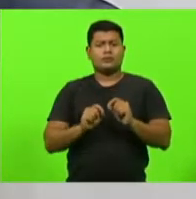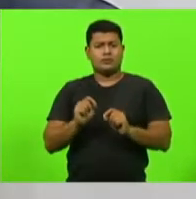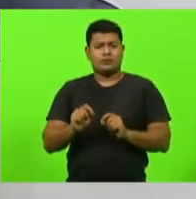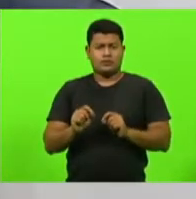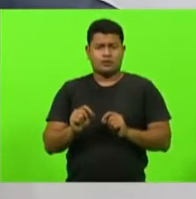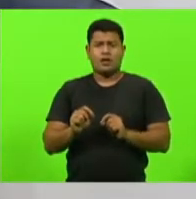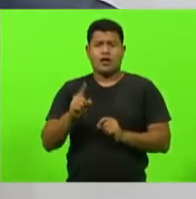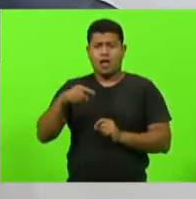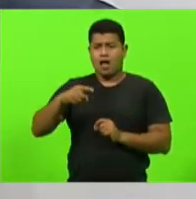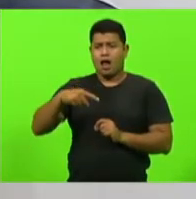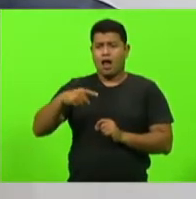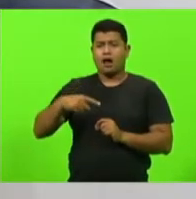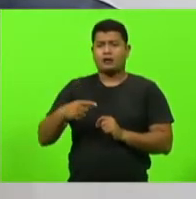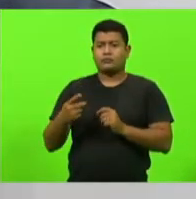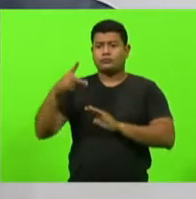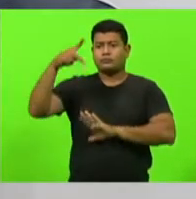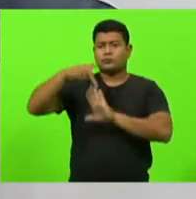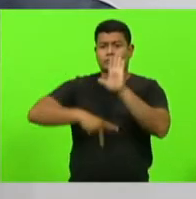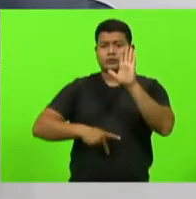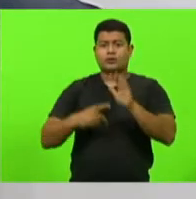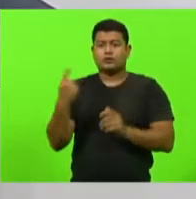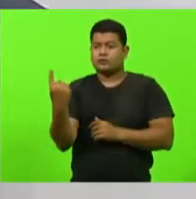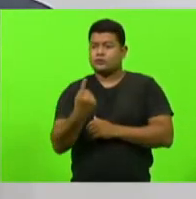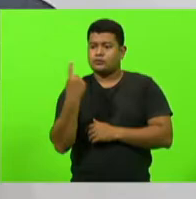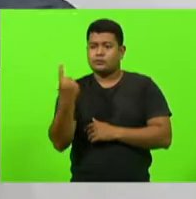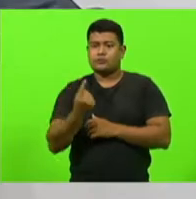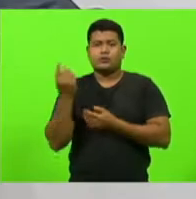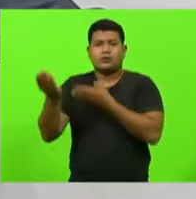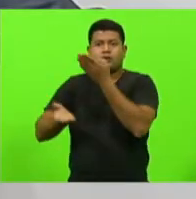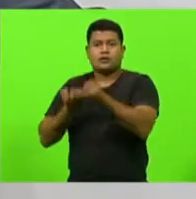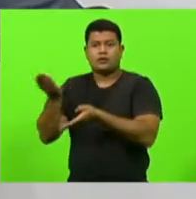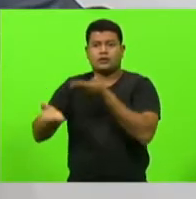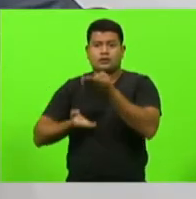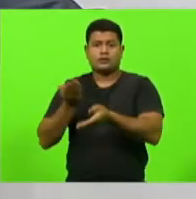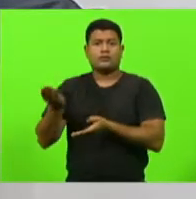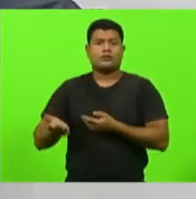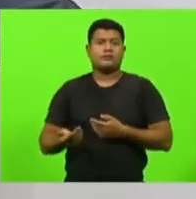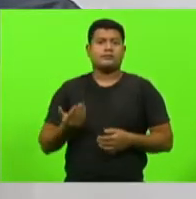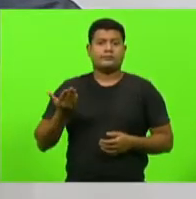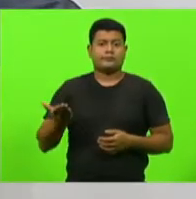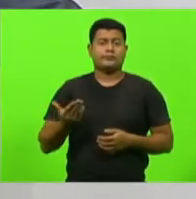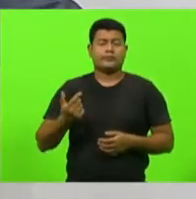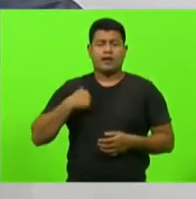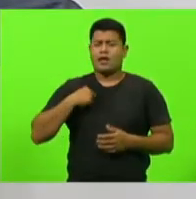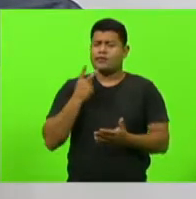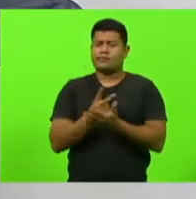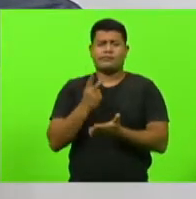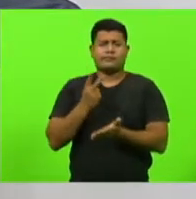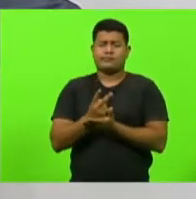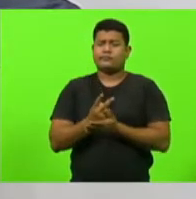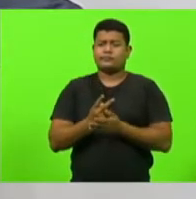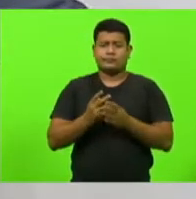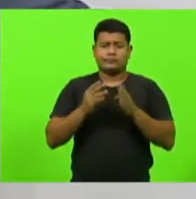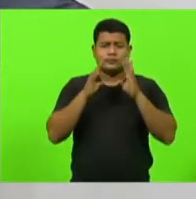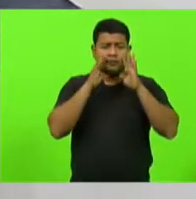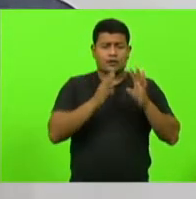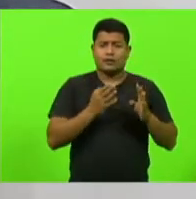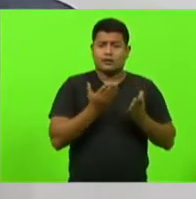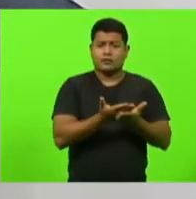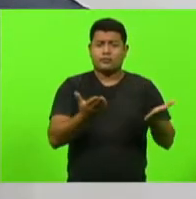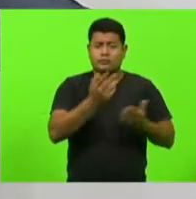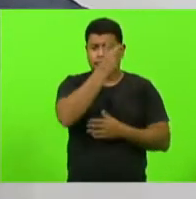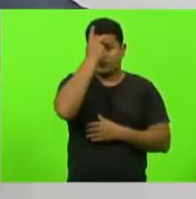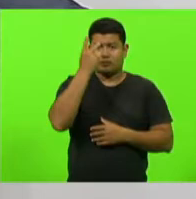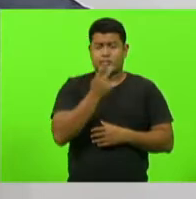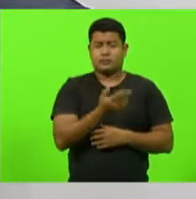ocorrências com mulheres que era a 14ª vez que o marido estava sendo levado para a delegacia por violência doméstica, até que culminou na morte